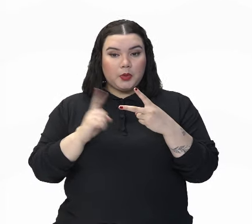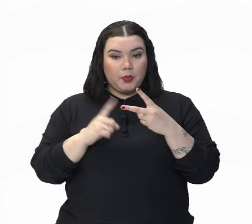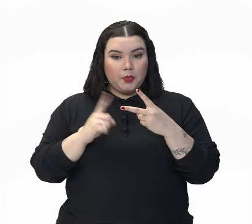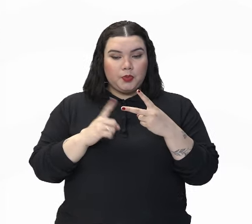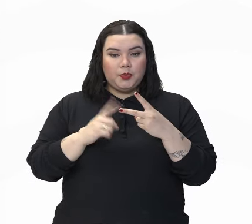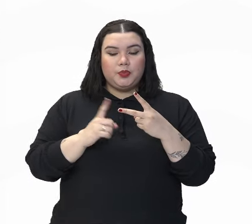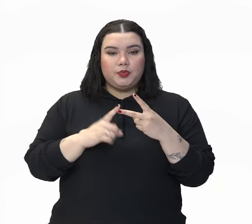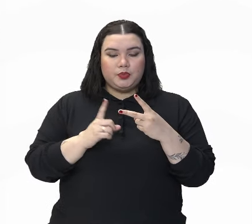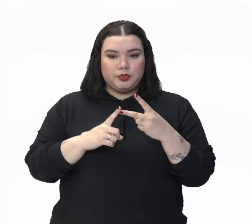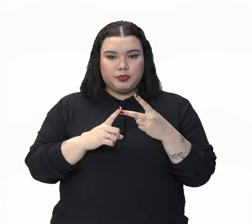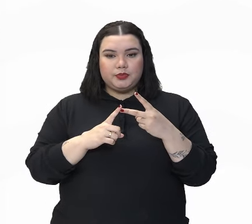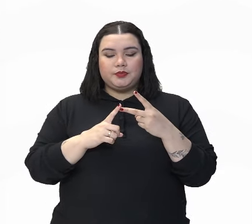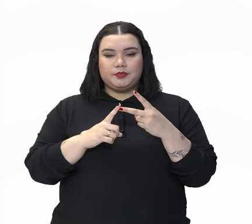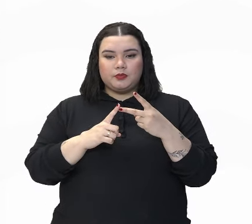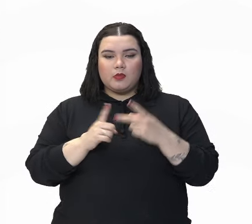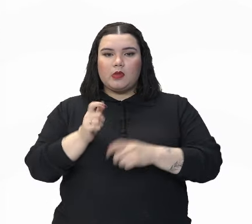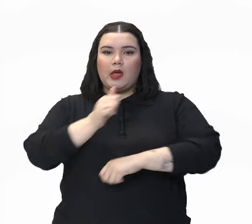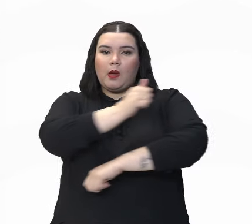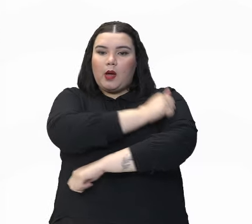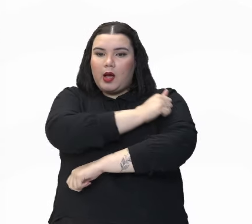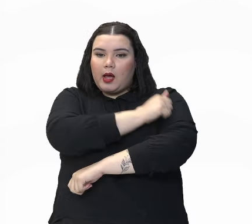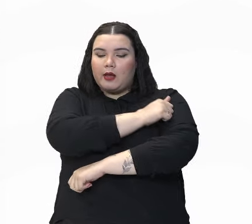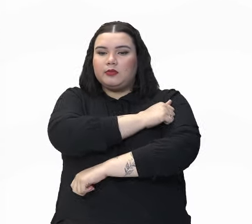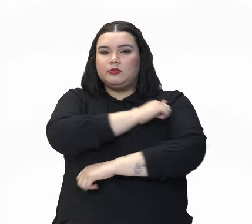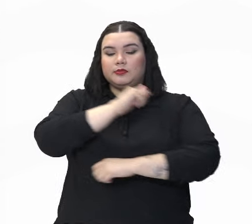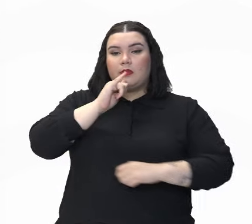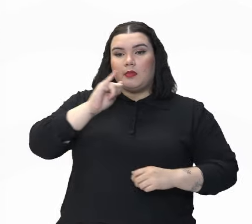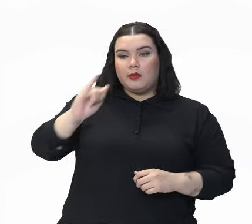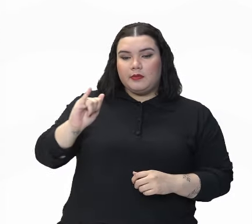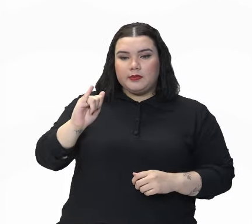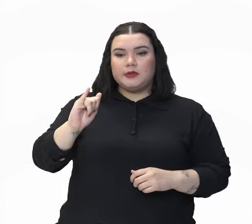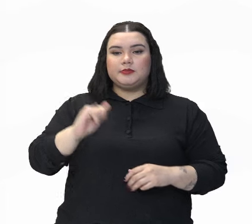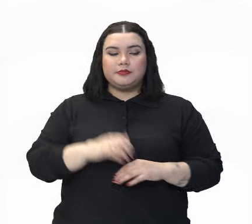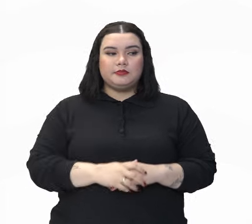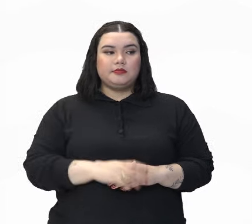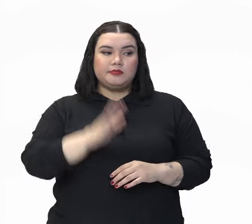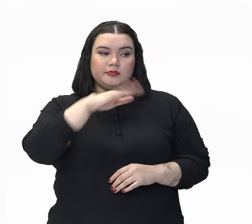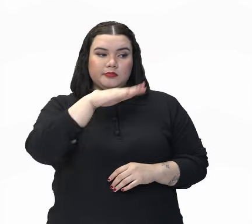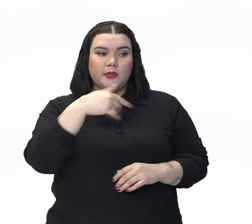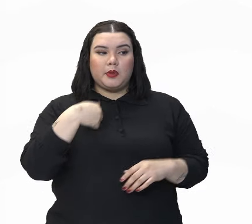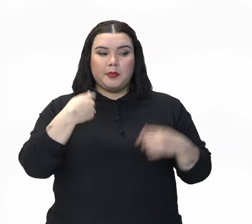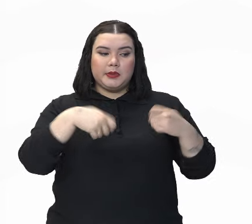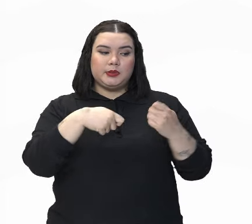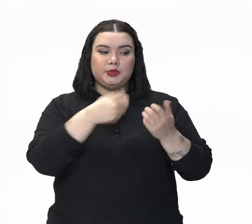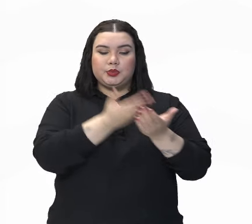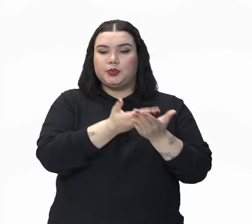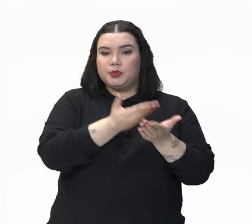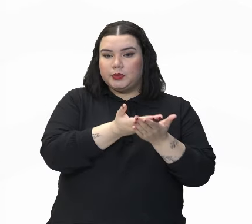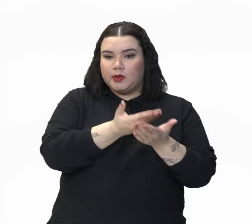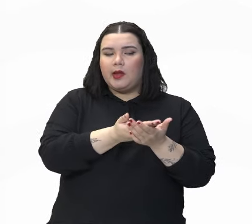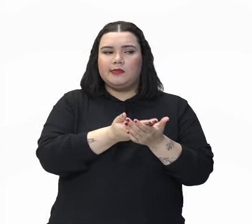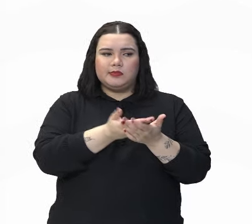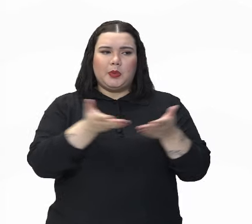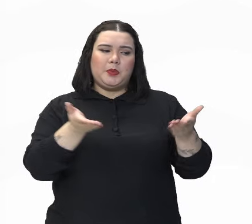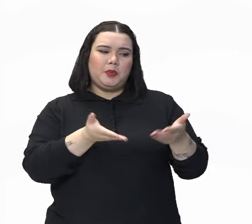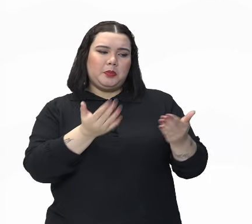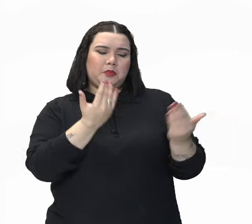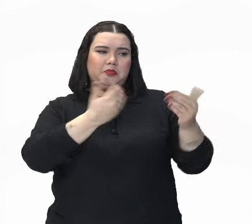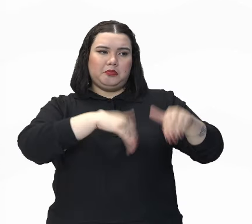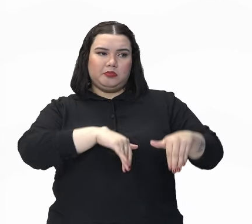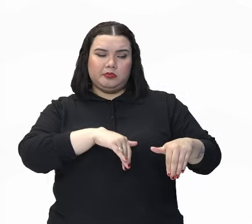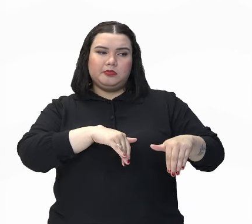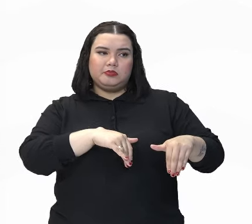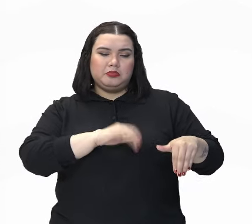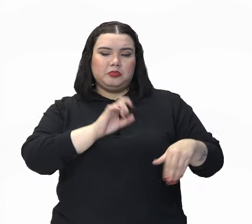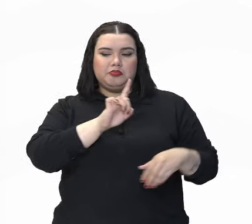o aluno, né? Diz, mamãe, vou ter que estudar. Tem uma prova hoje e